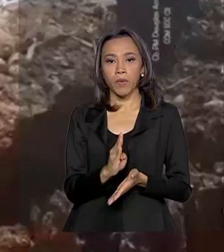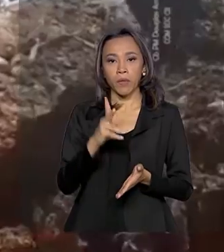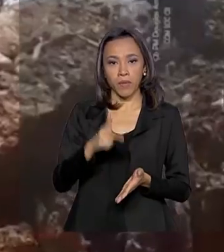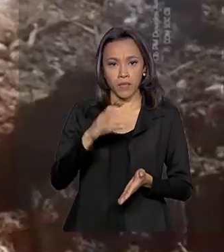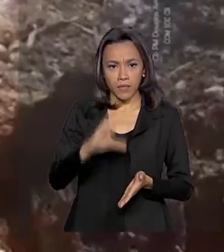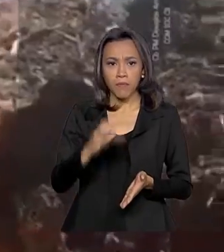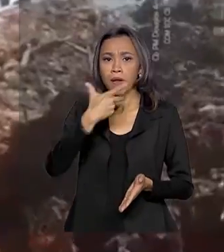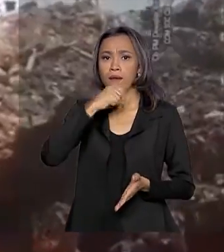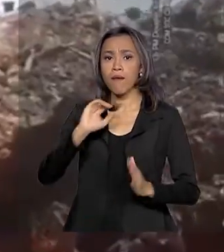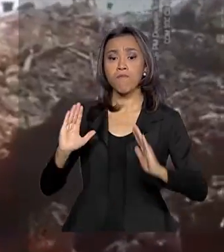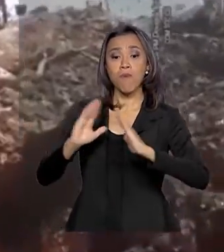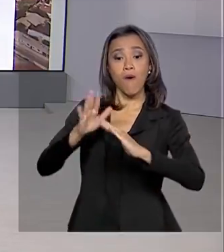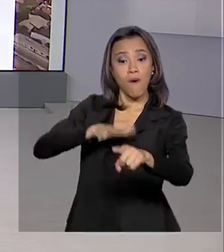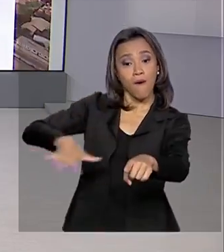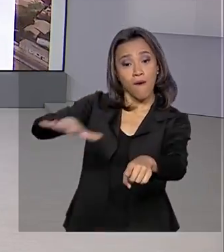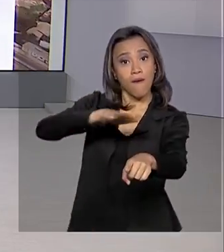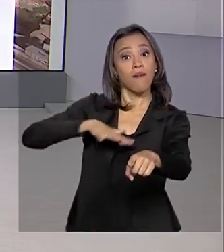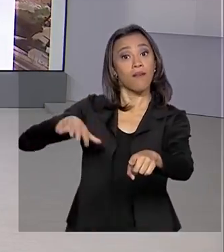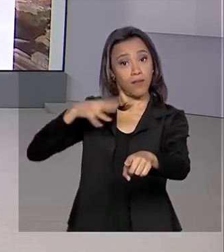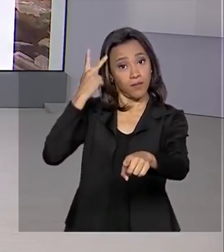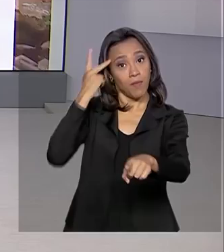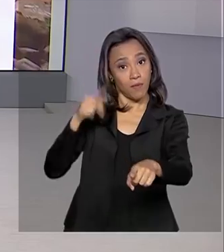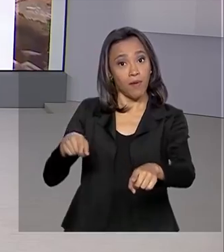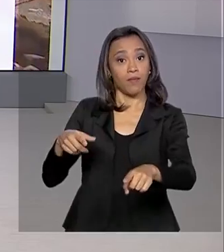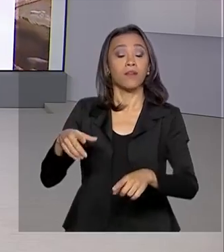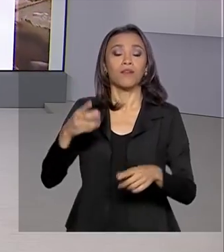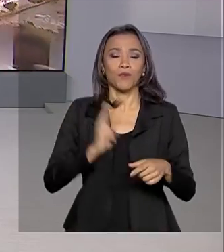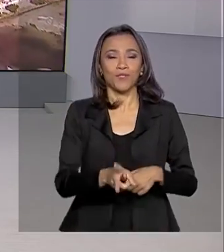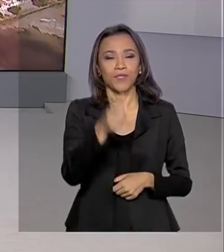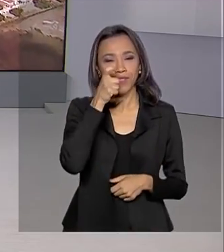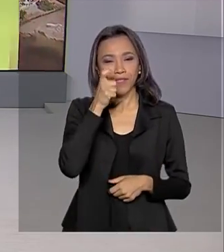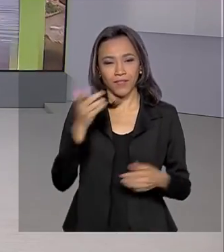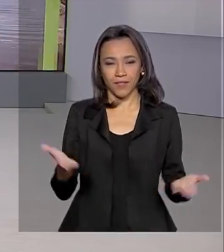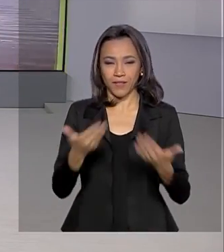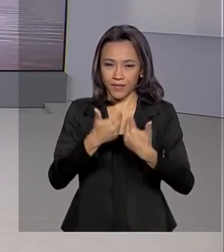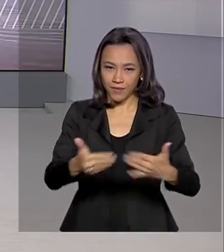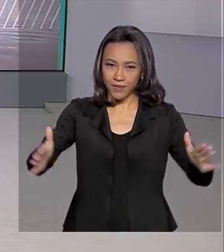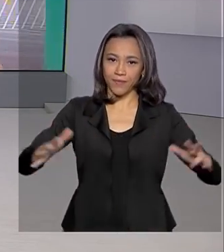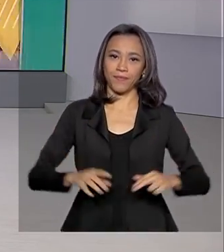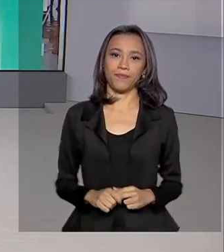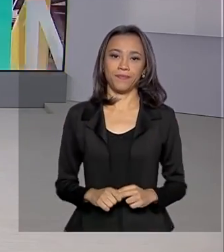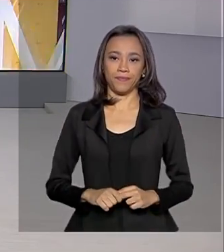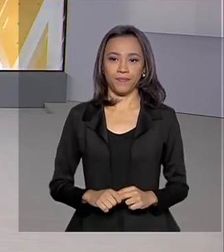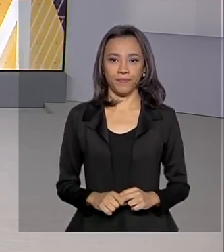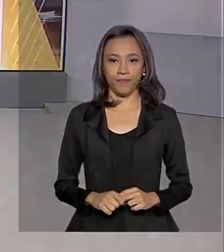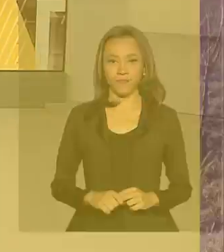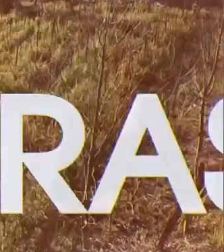atingidos pelas chuvas. Fique com a gente, o Brasil em dia começa agora.